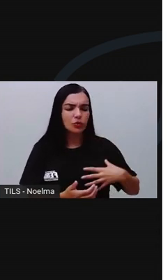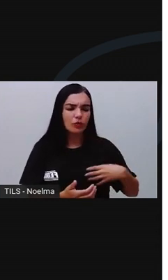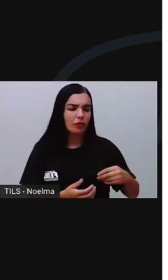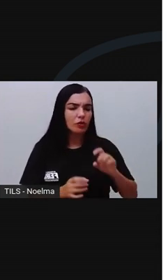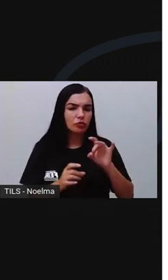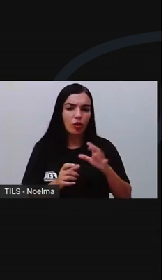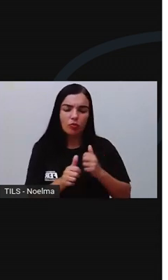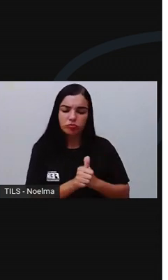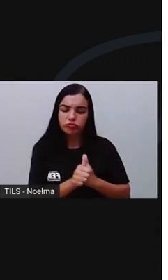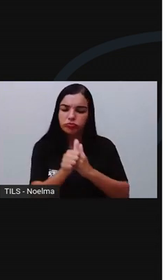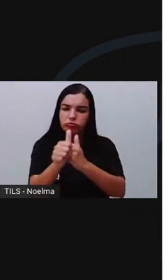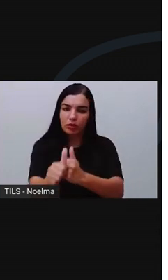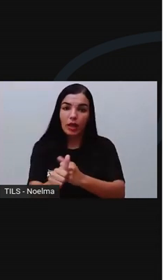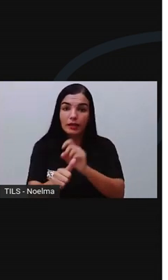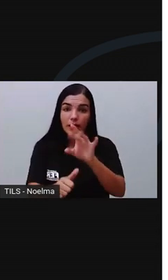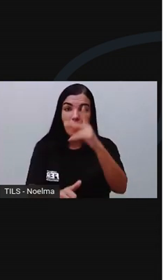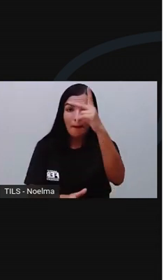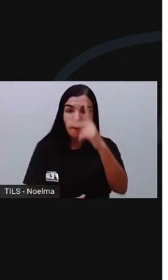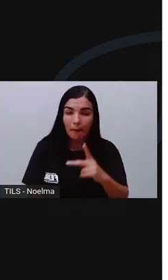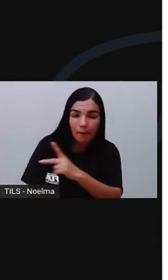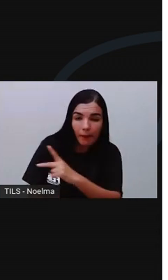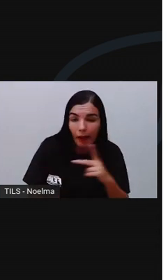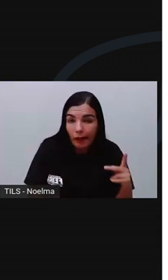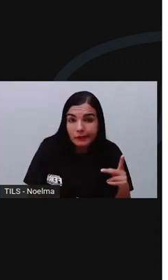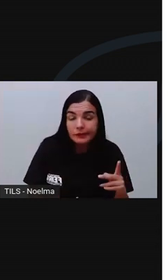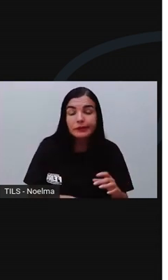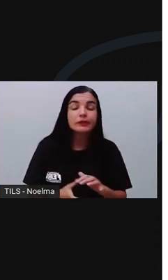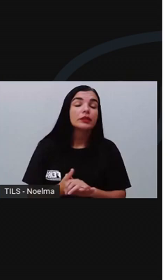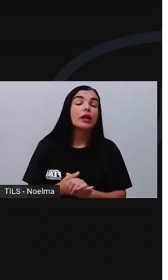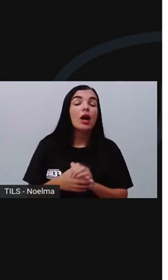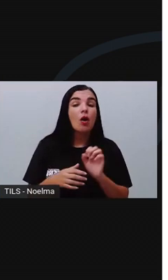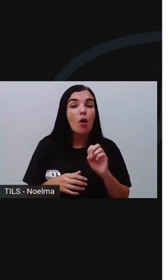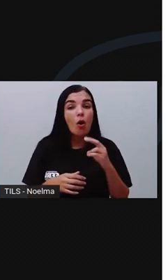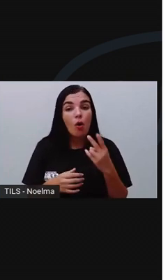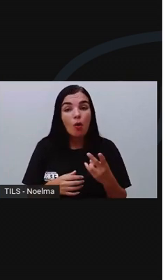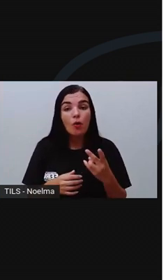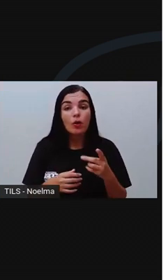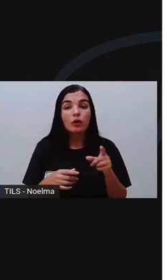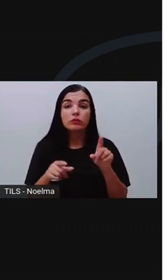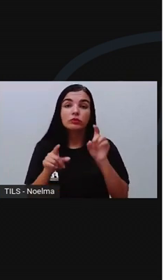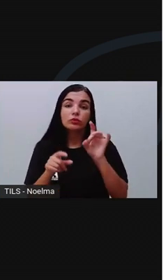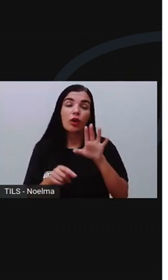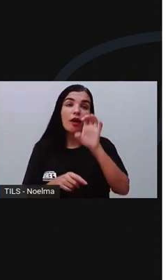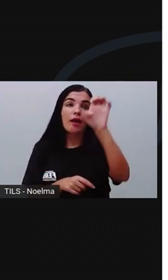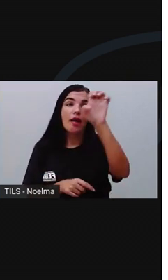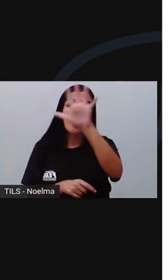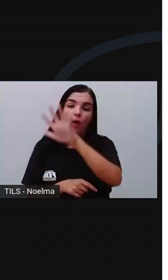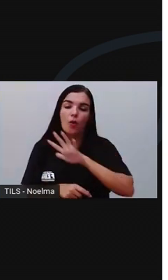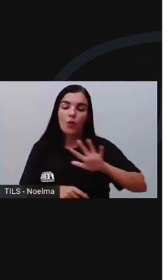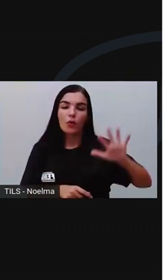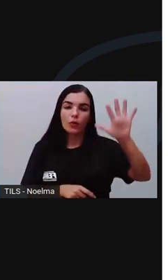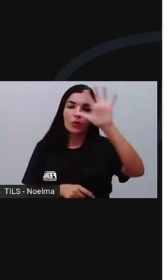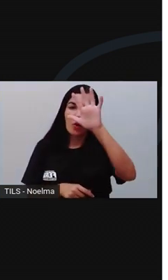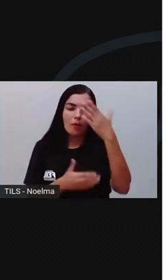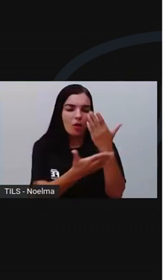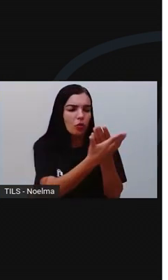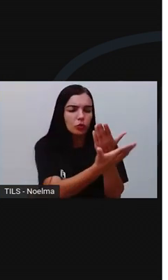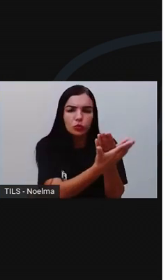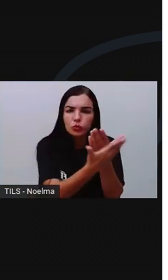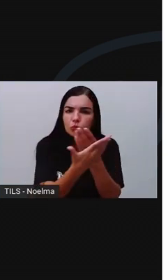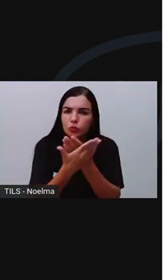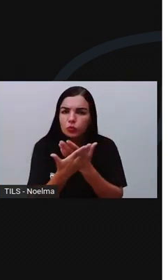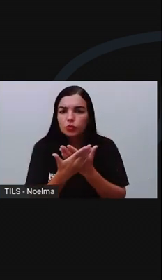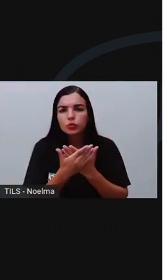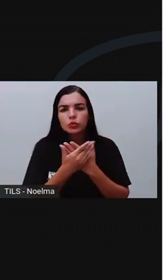pai ou a vida religiosa, mesmo que não tivesse vocação, ou a Europa, onde se dedicavam ao estudo do